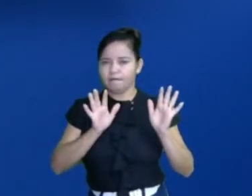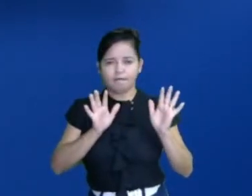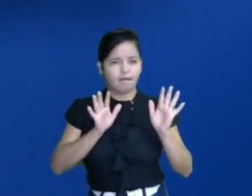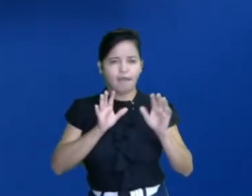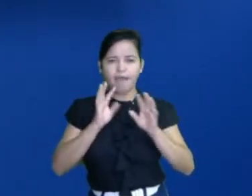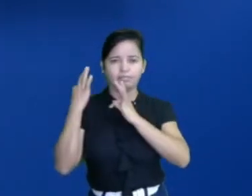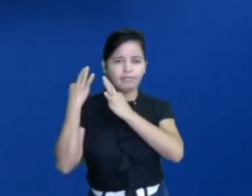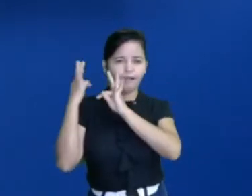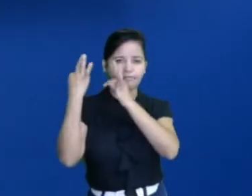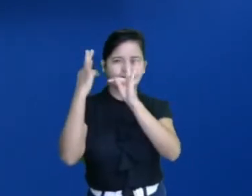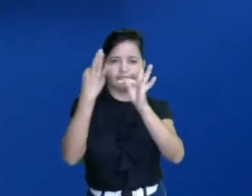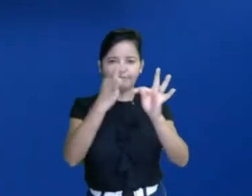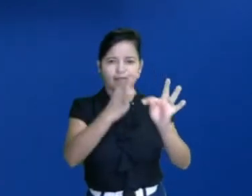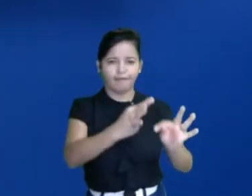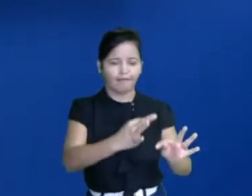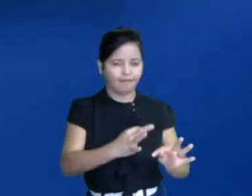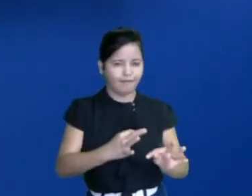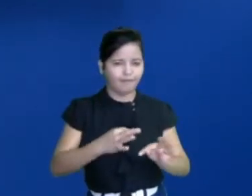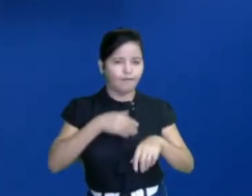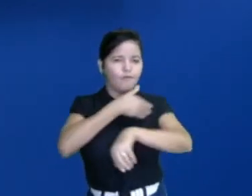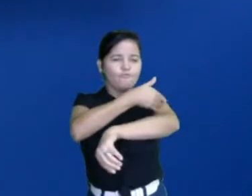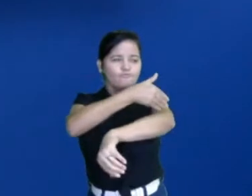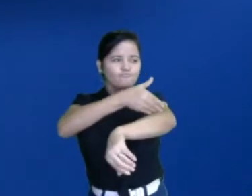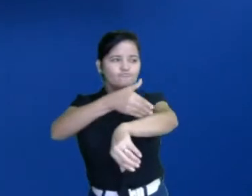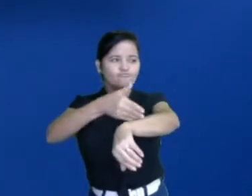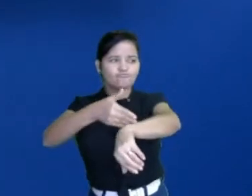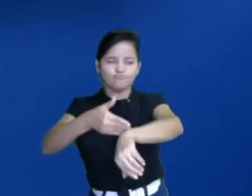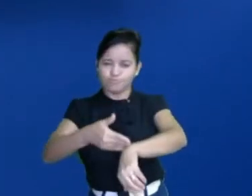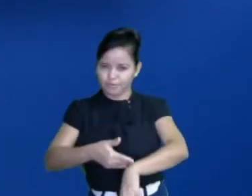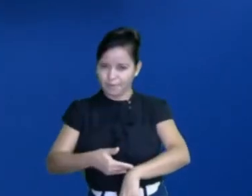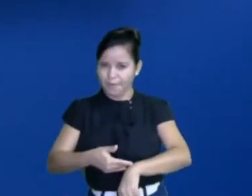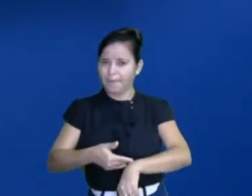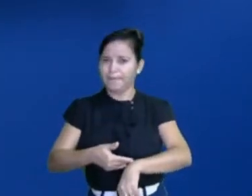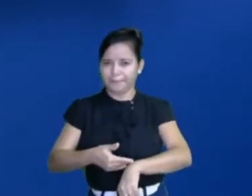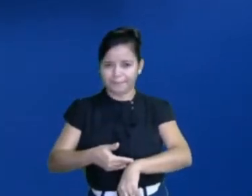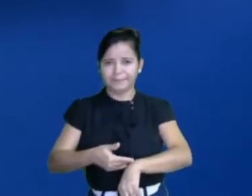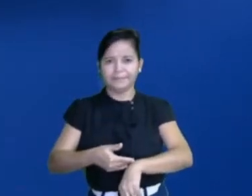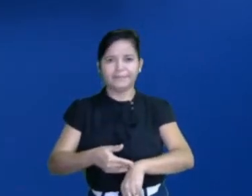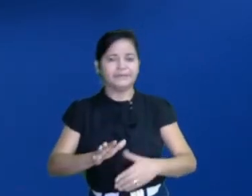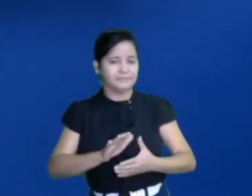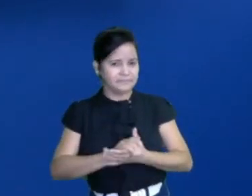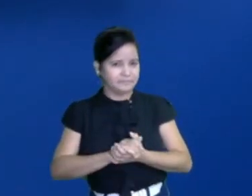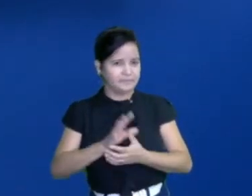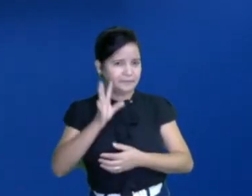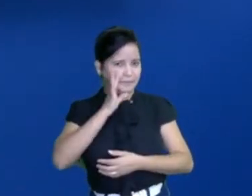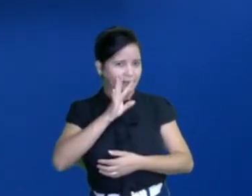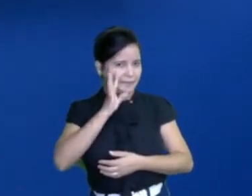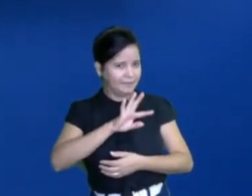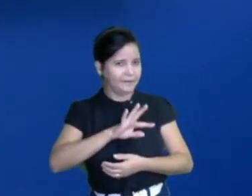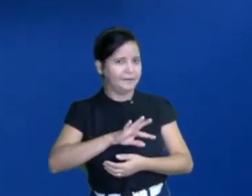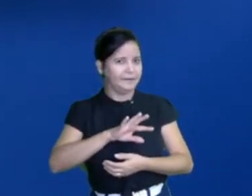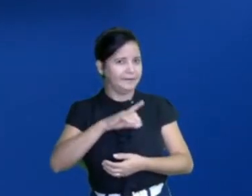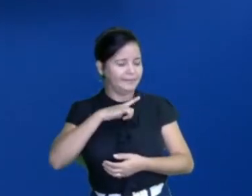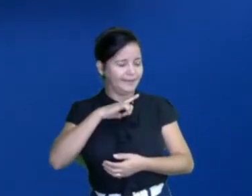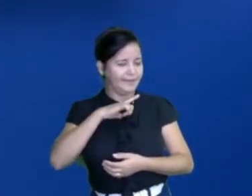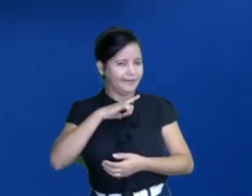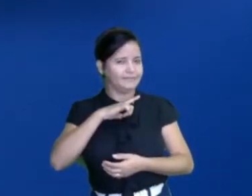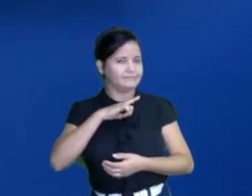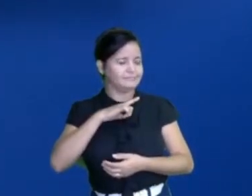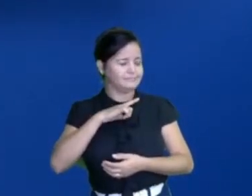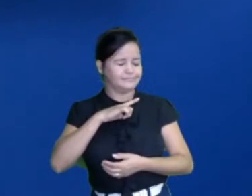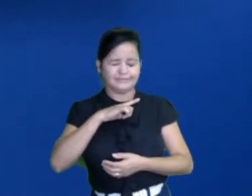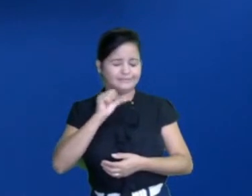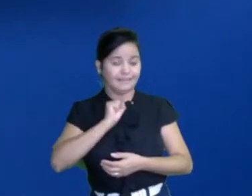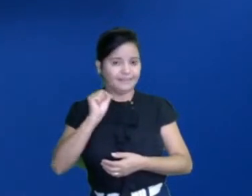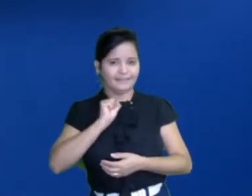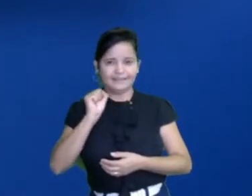essas tradições. Que tem esses costumes em datas comemorativas. Não é legal? Não é massa? Ah, eu